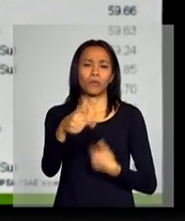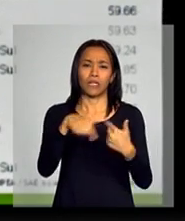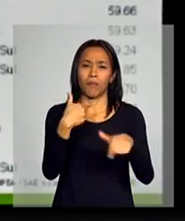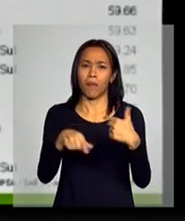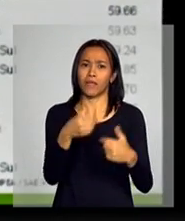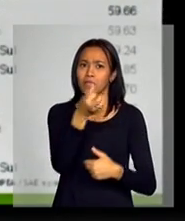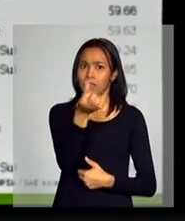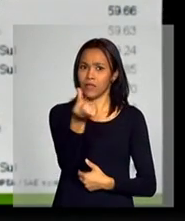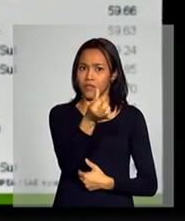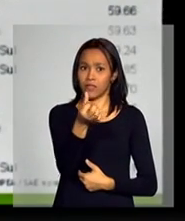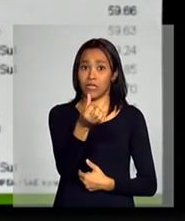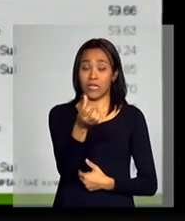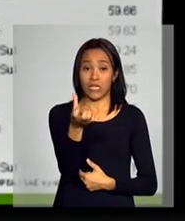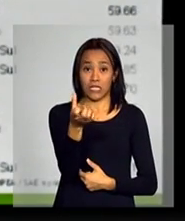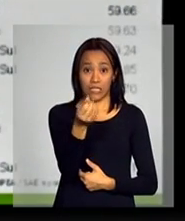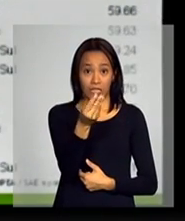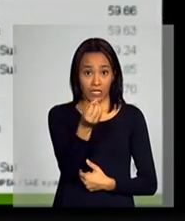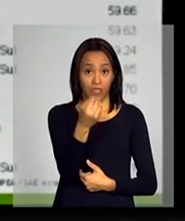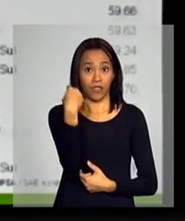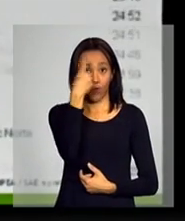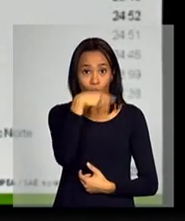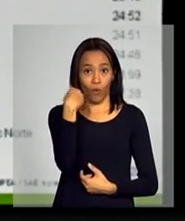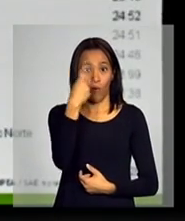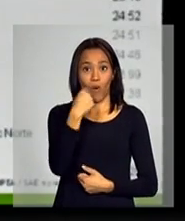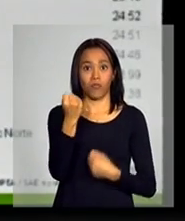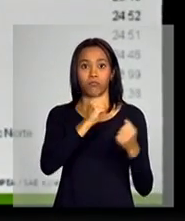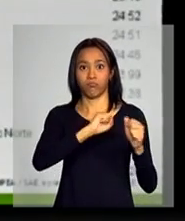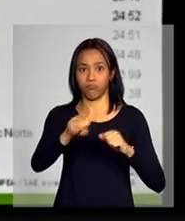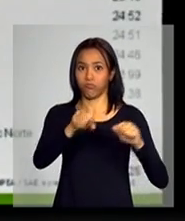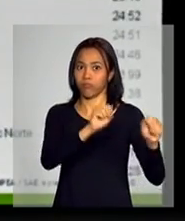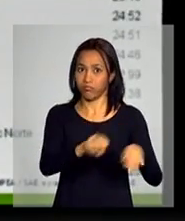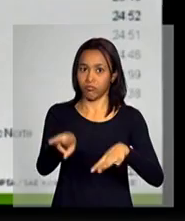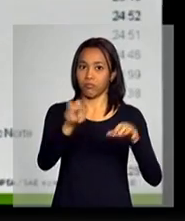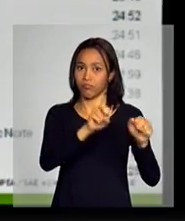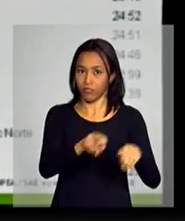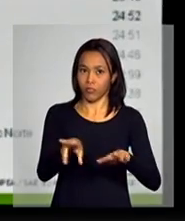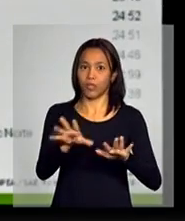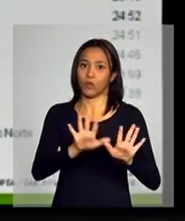semanais, isso, obviamente, a gente tem que tomar o devido cuidado, com